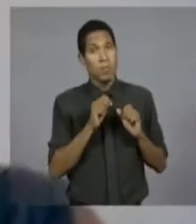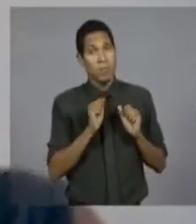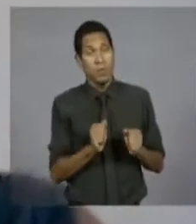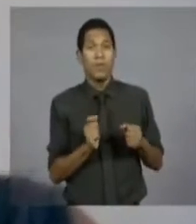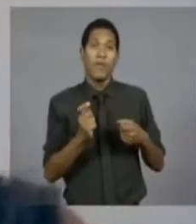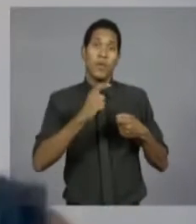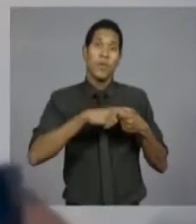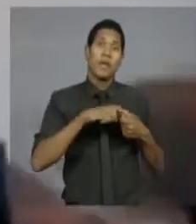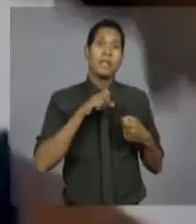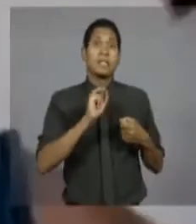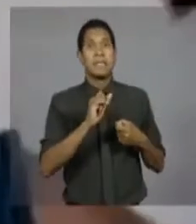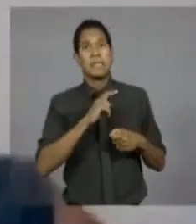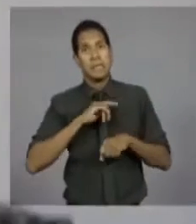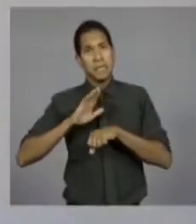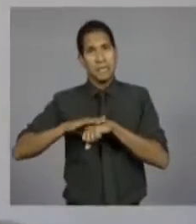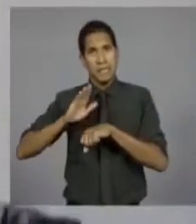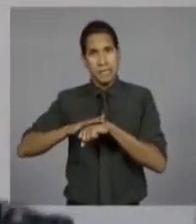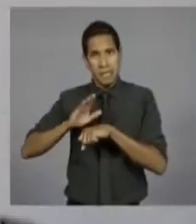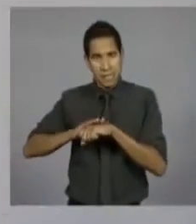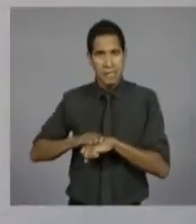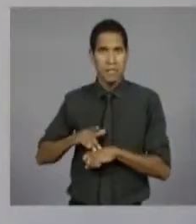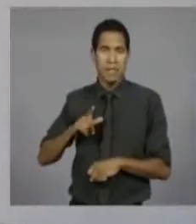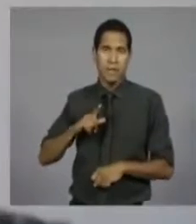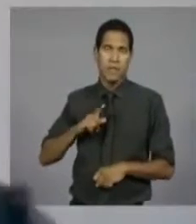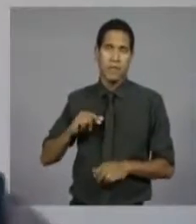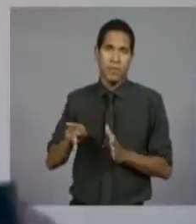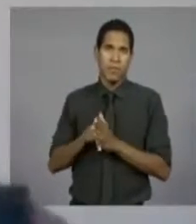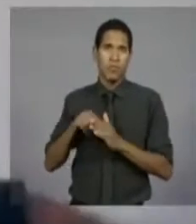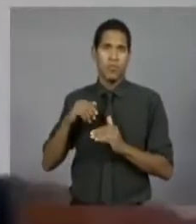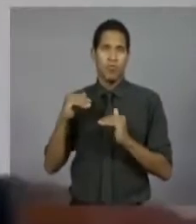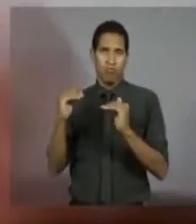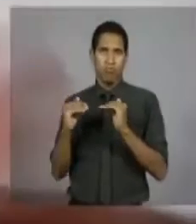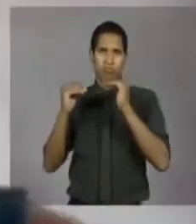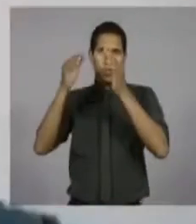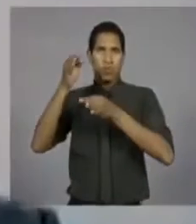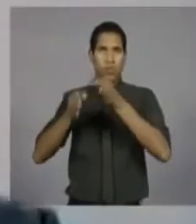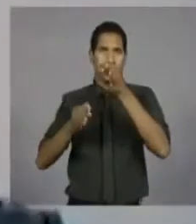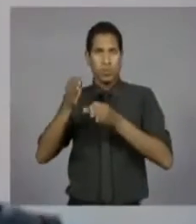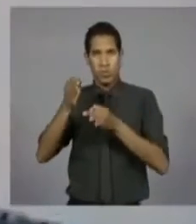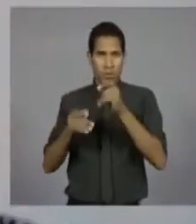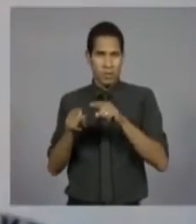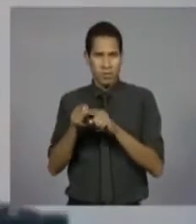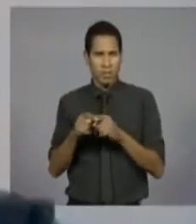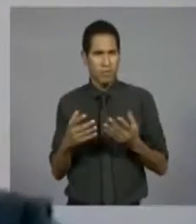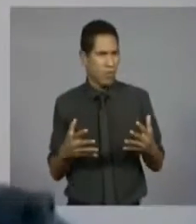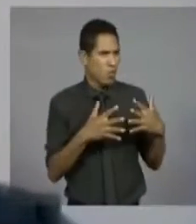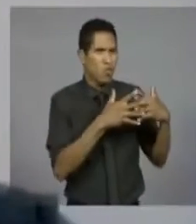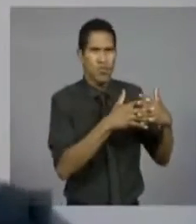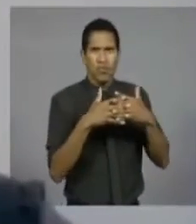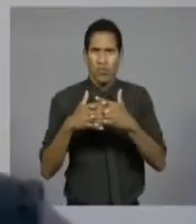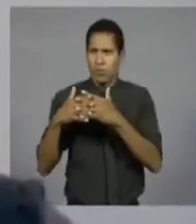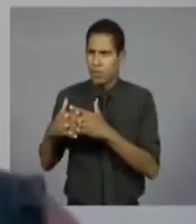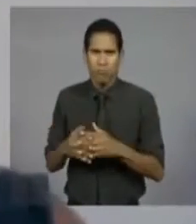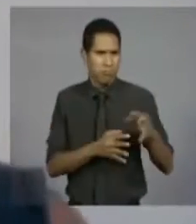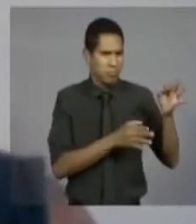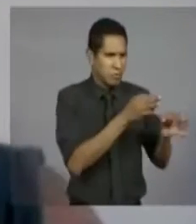ser liberados com a anuência de uma promotora do Ministério Público. Quer dizer, uma confusão entre os poderes